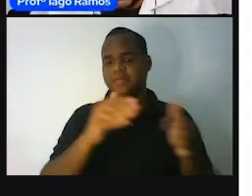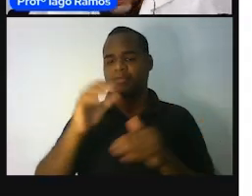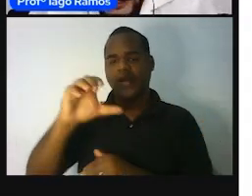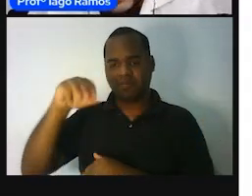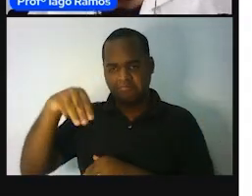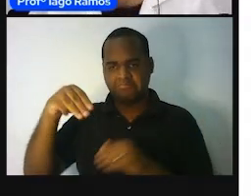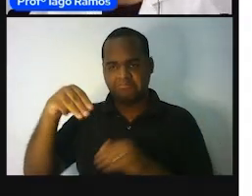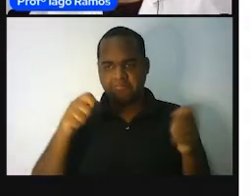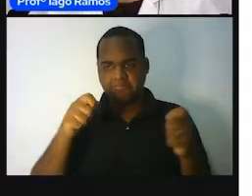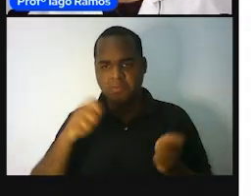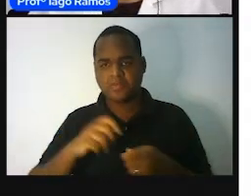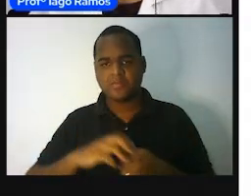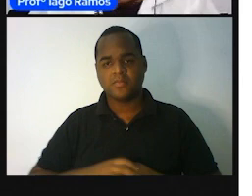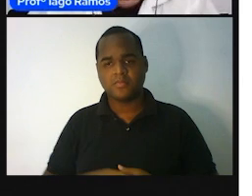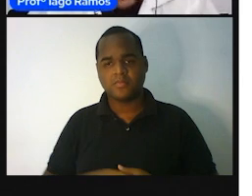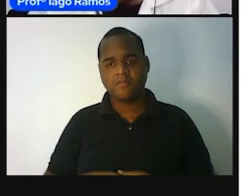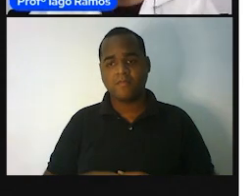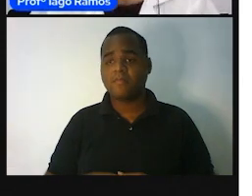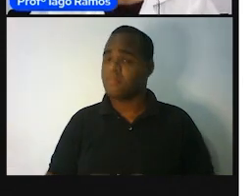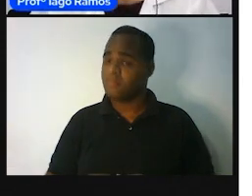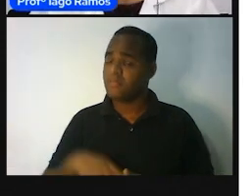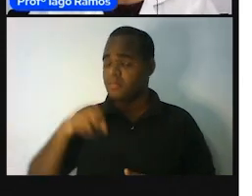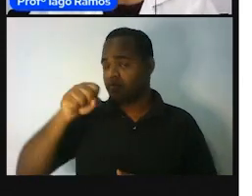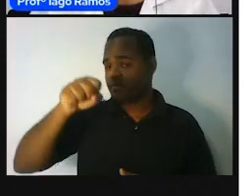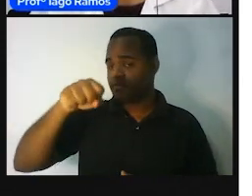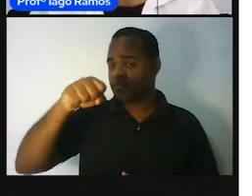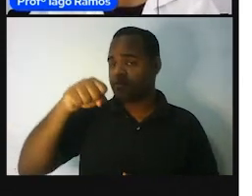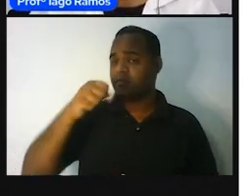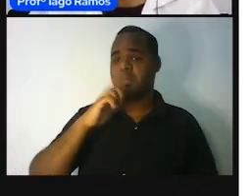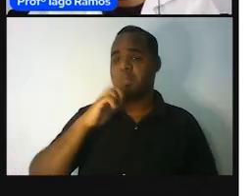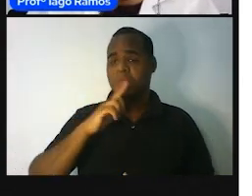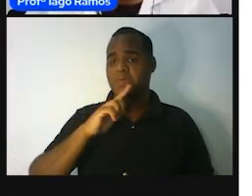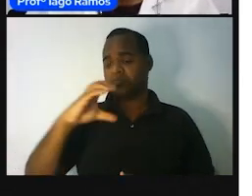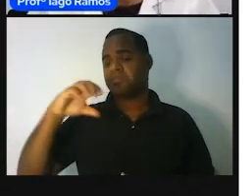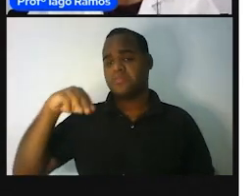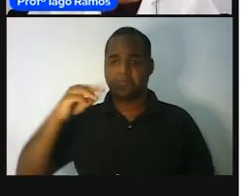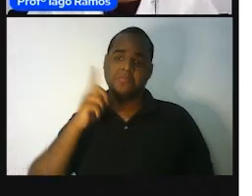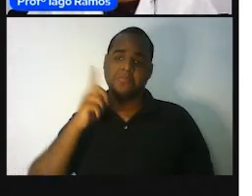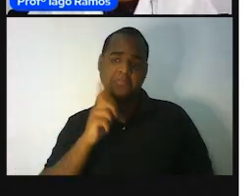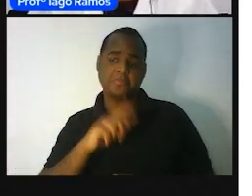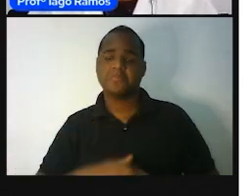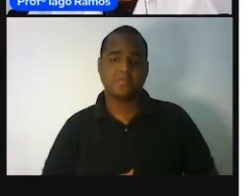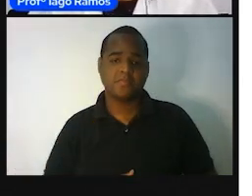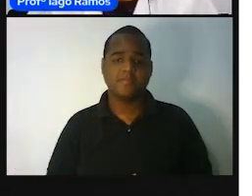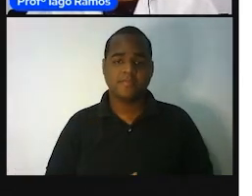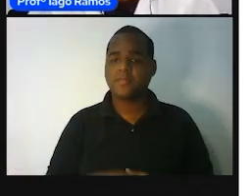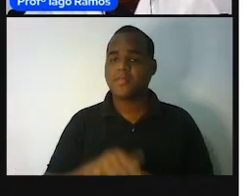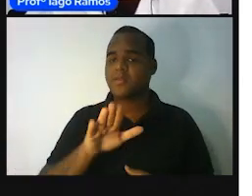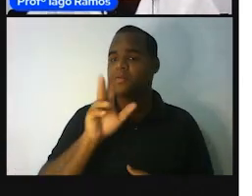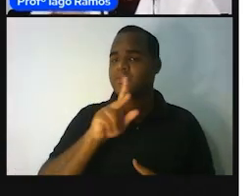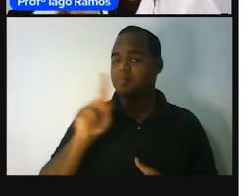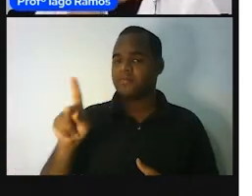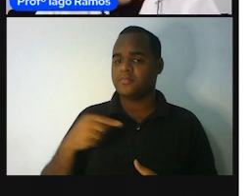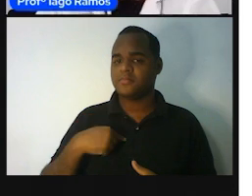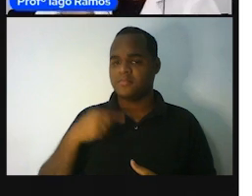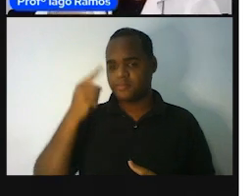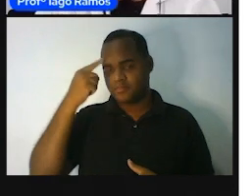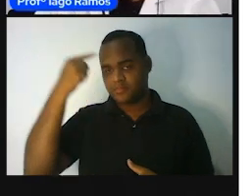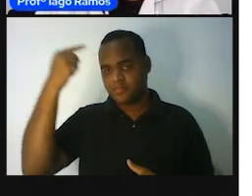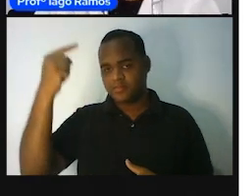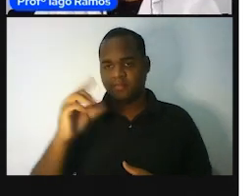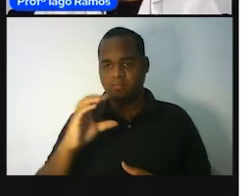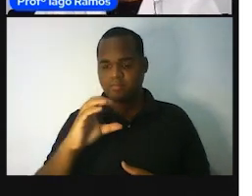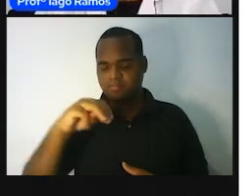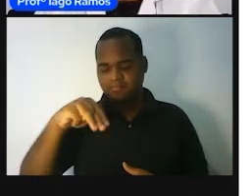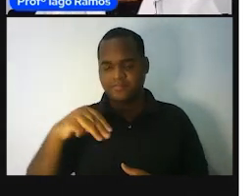centímetros? Dá para medir um quilômetro em centímetros. Mas o professor imagina aí de cada